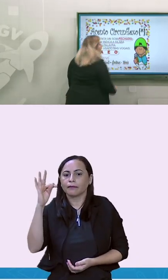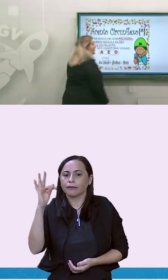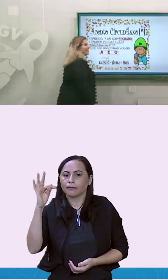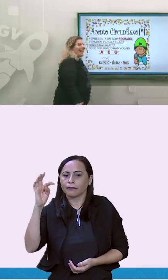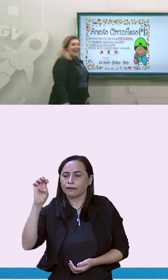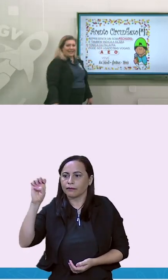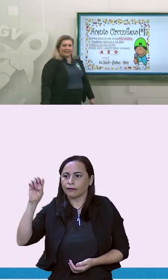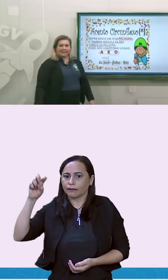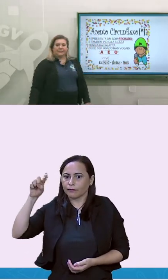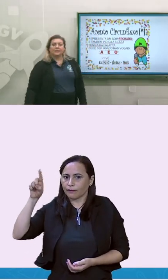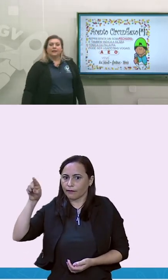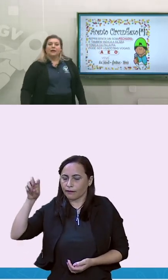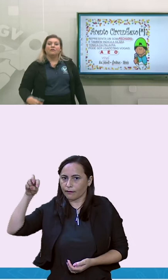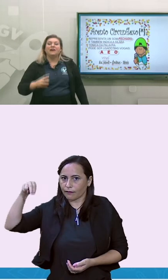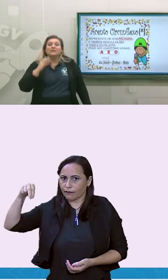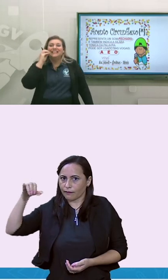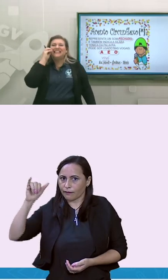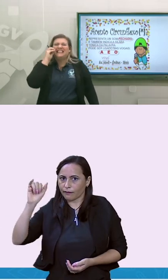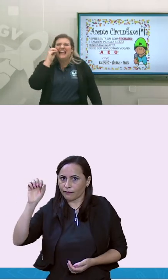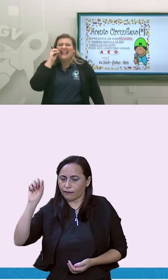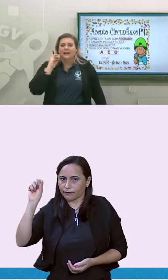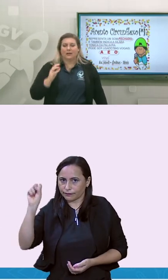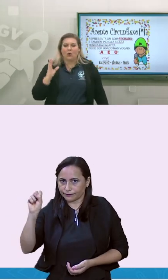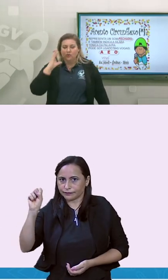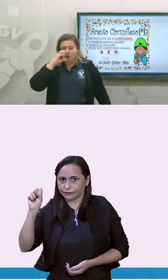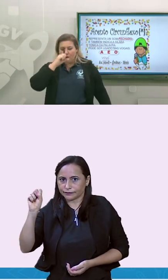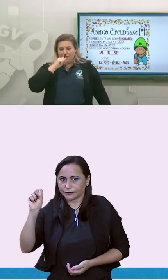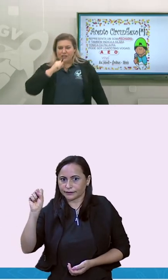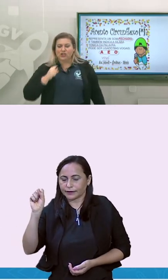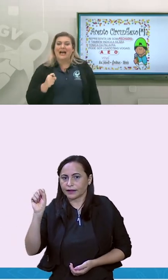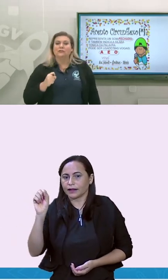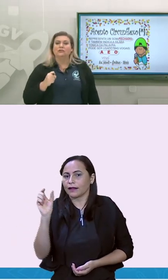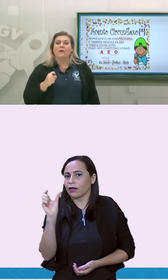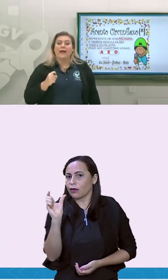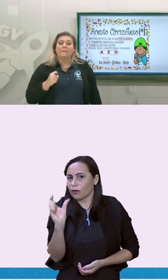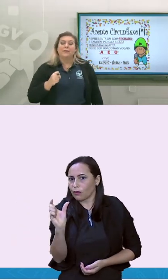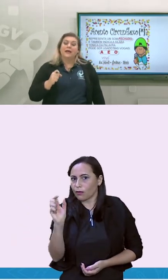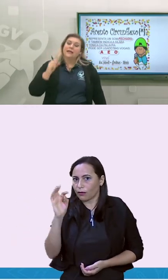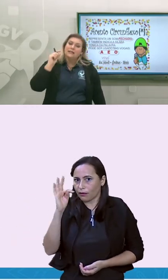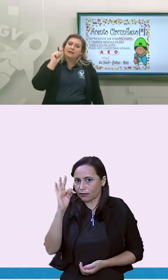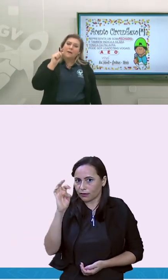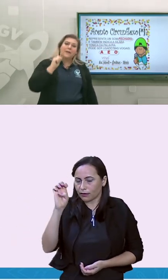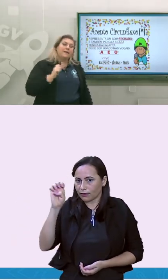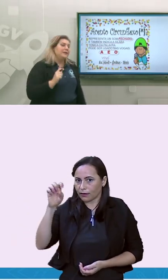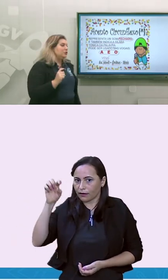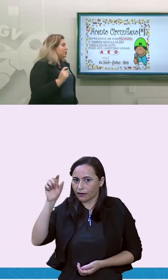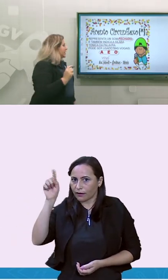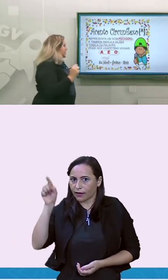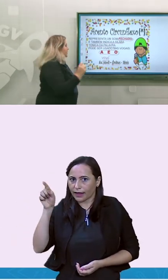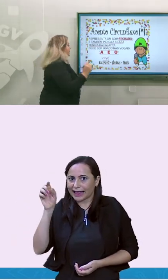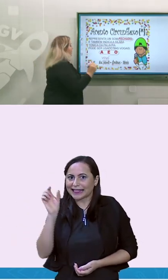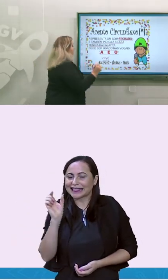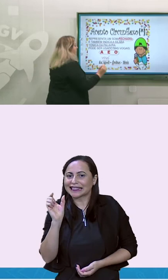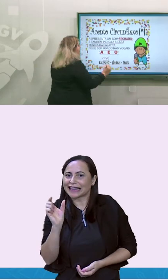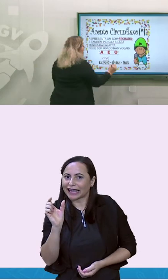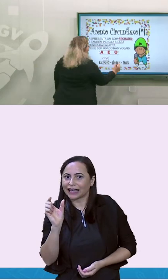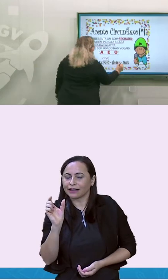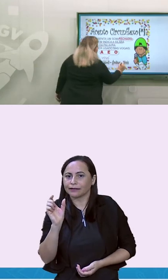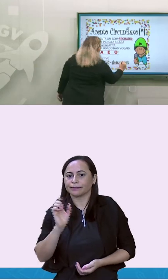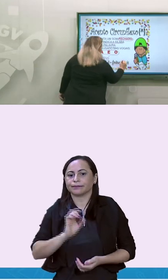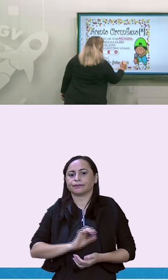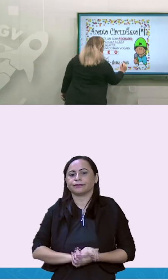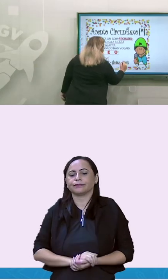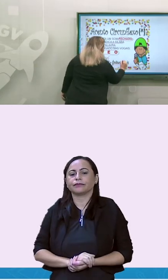Eu não falo tênis. Eu falo tem. Ó o som fechado do E. E também me indica que